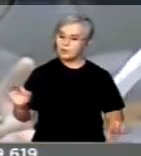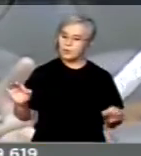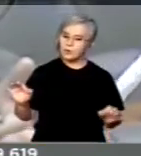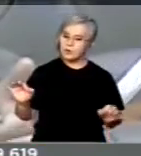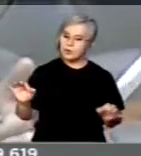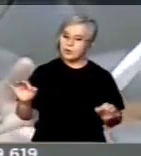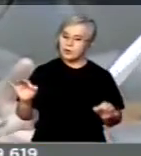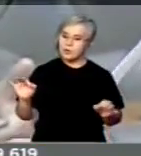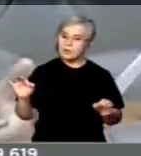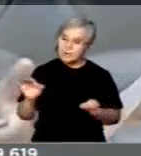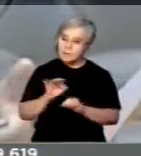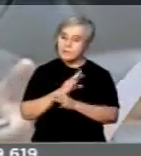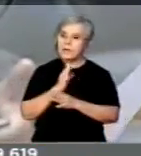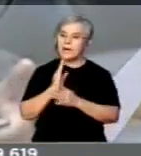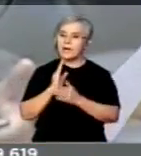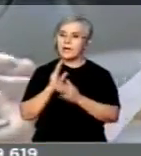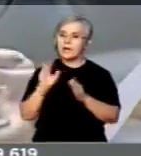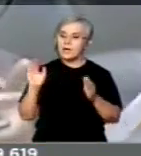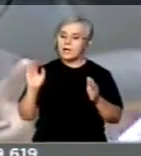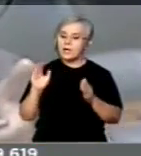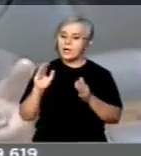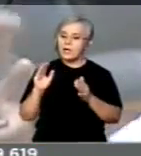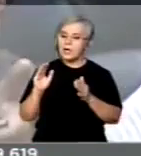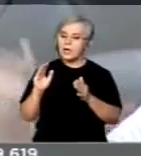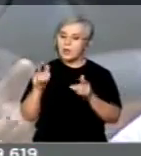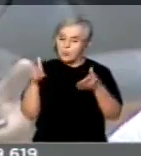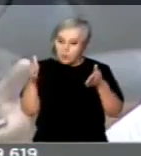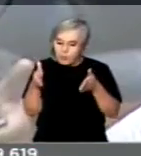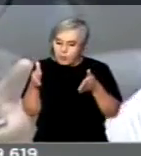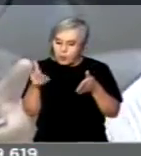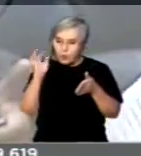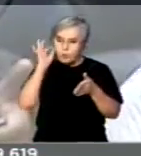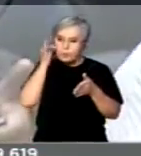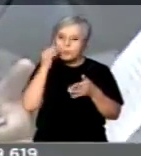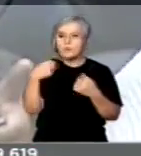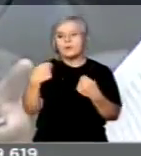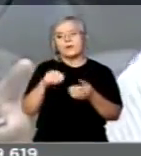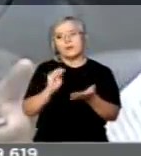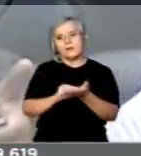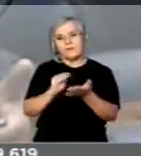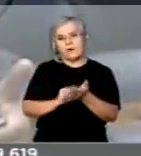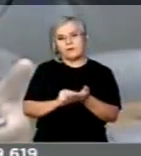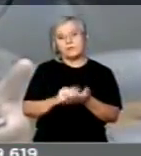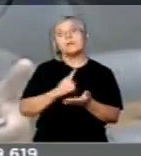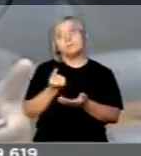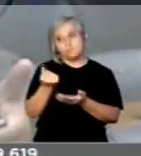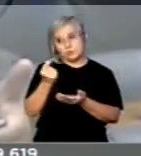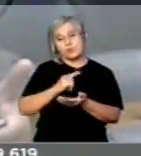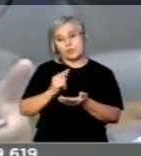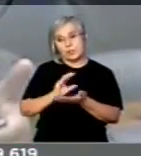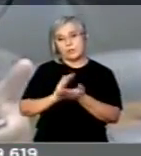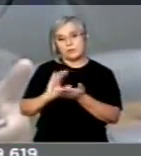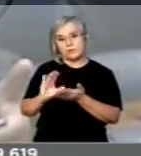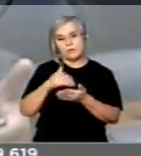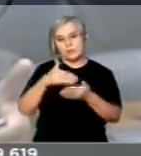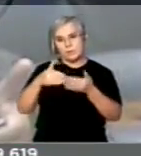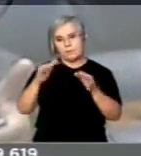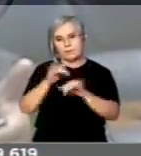poucos métodos que faltam. O dinheiro tem. Muito obrigada. Peço a divulgação na Voz do Brasil desse meu discurso.